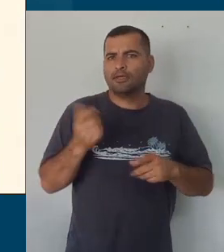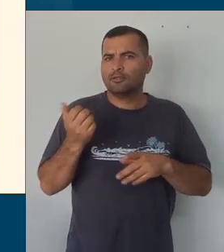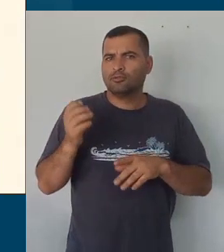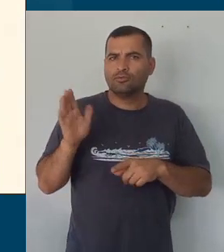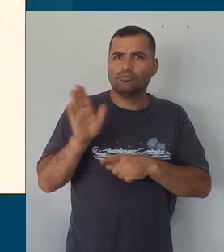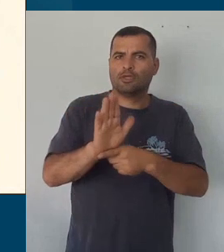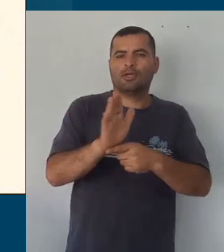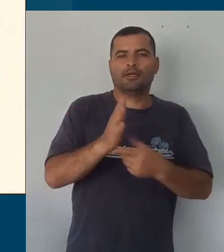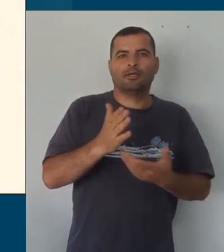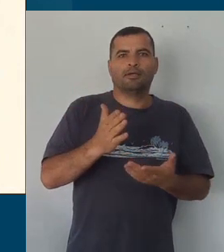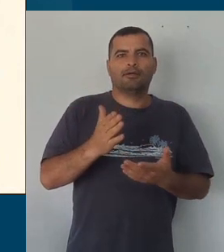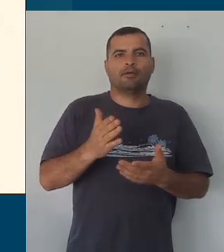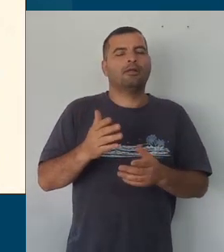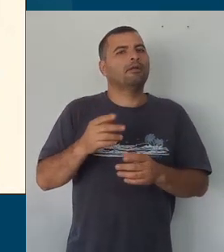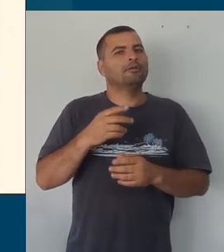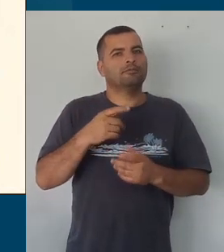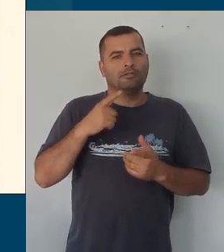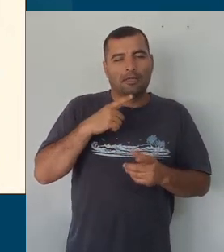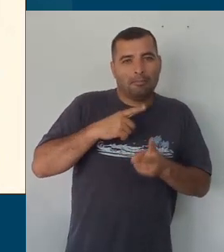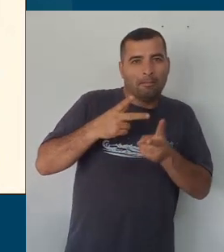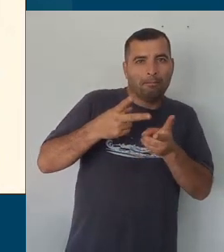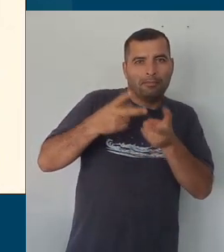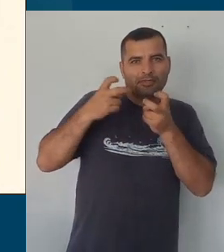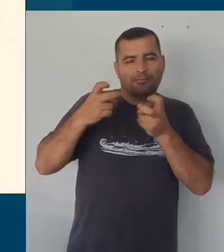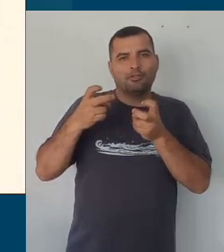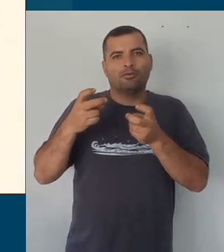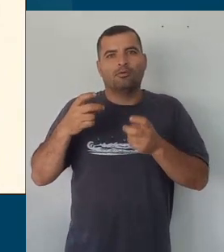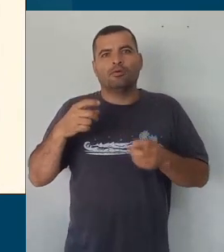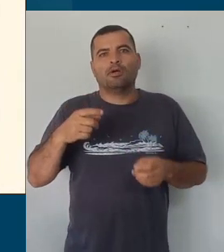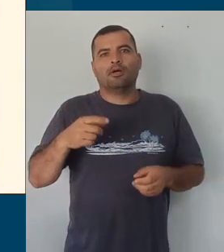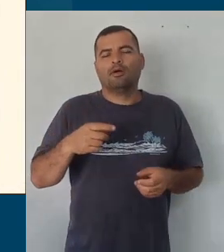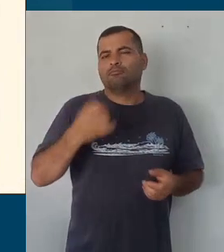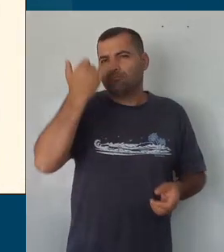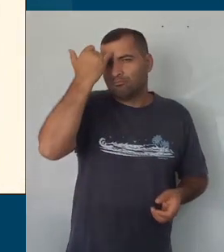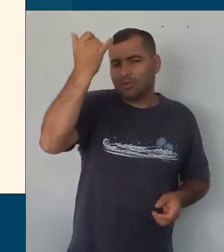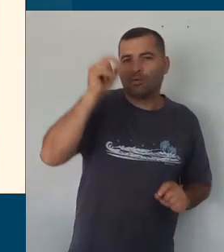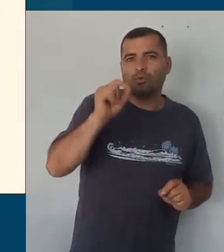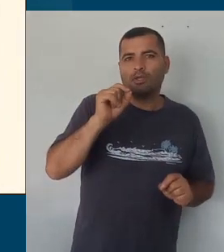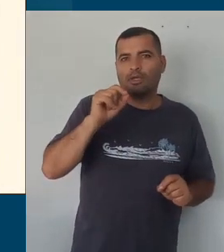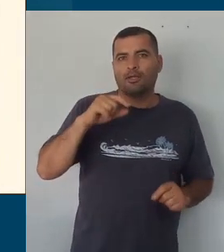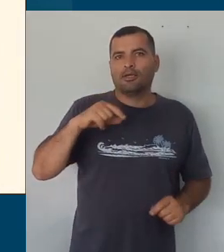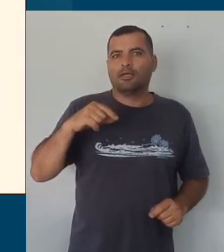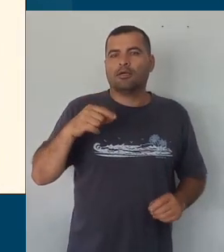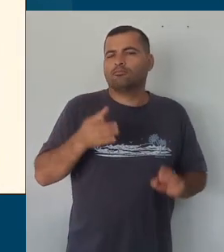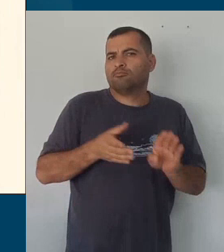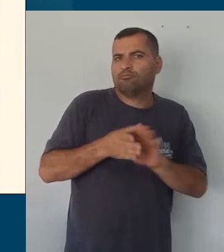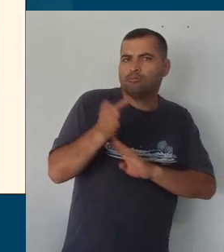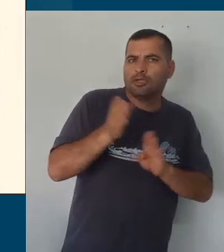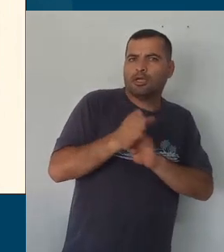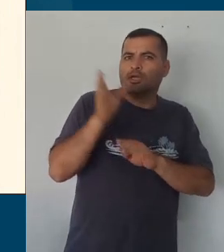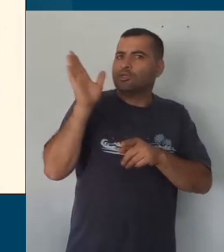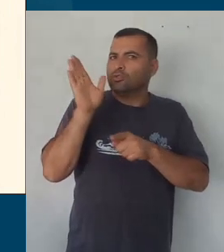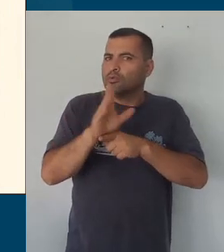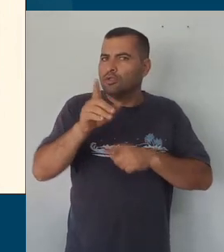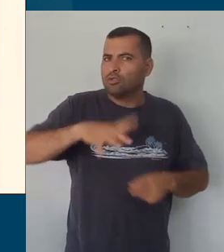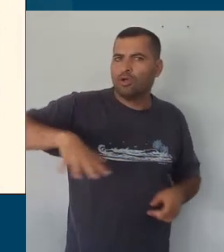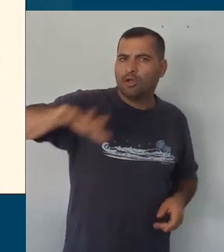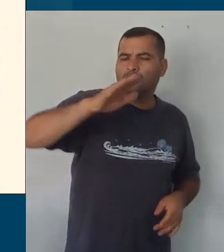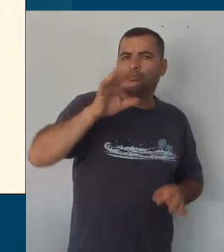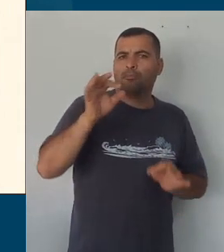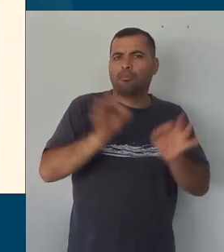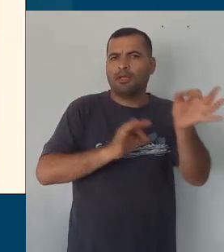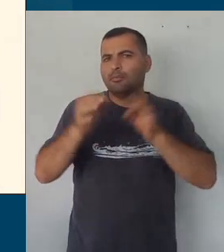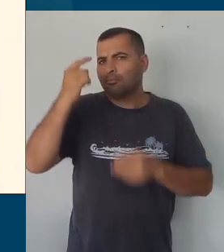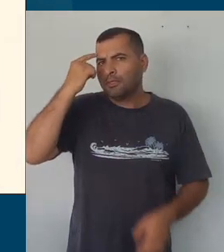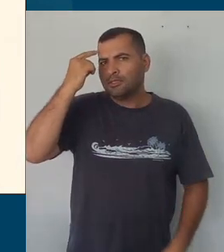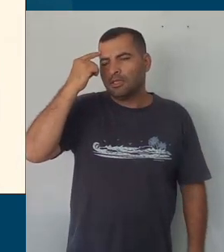olhares, se a gente for colocar isso, a ideia é essas sugestões me ajudam a pensar o meu planejamento, quer dizer, eu pegando o meu